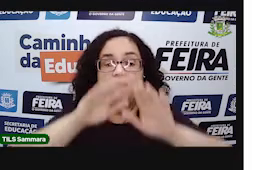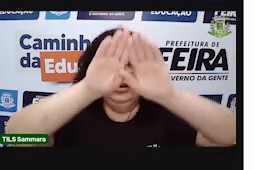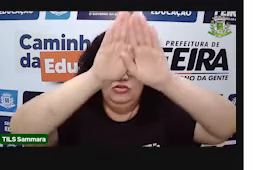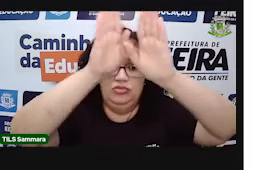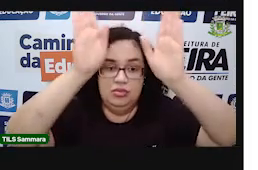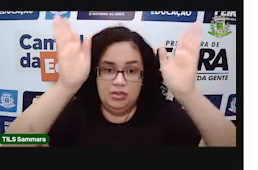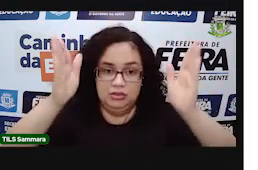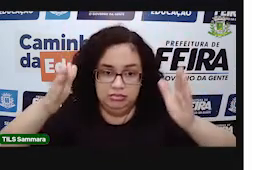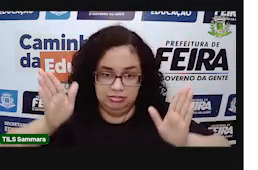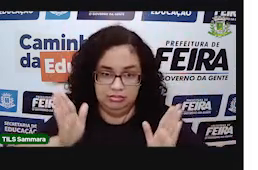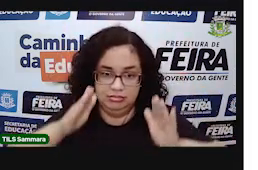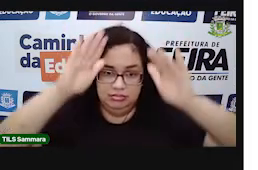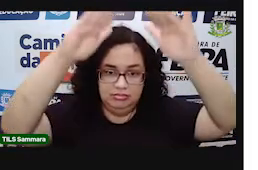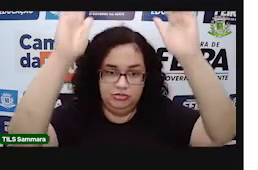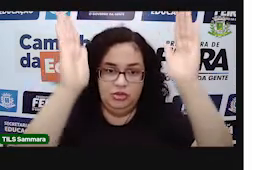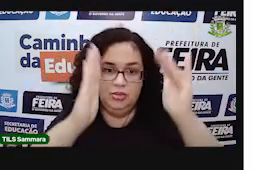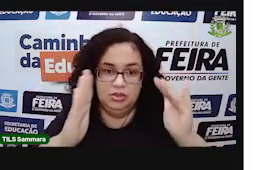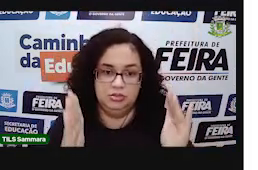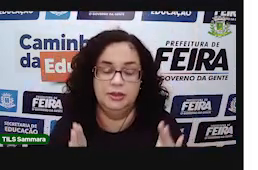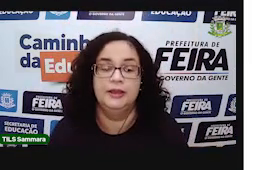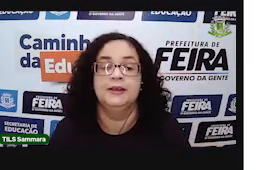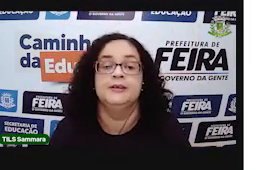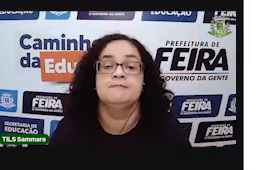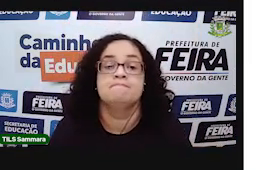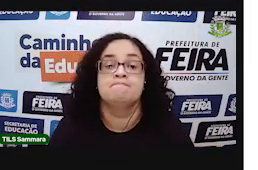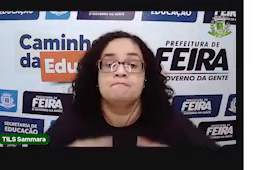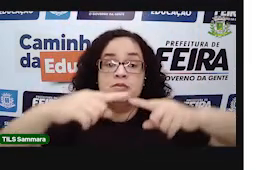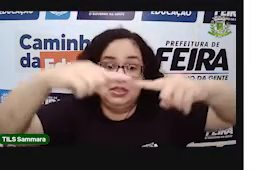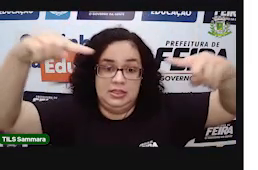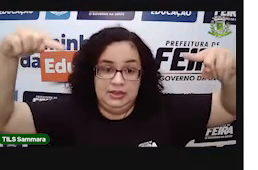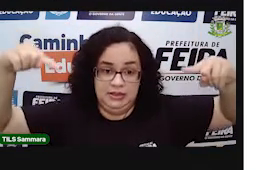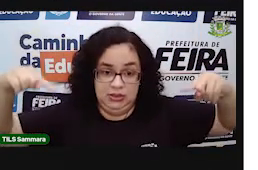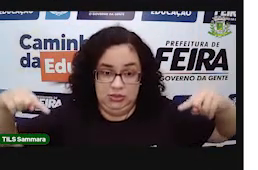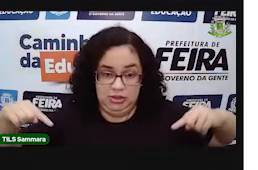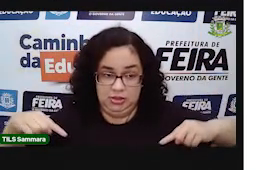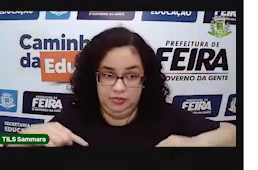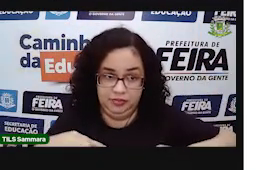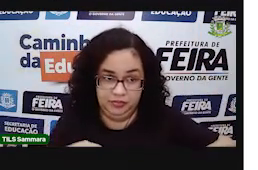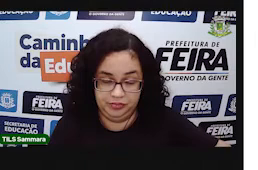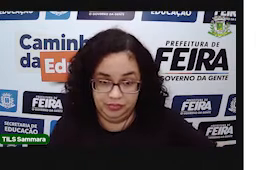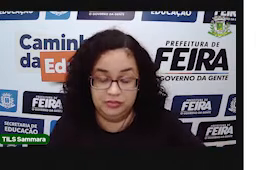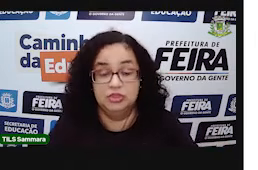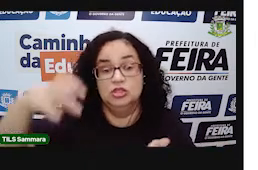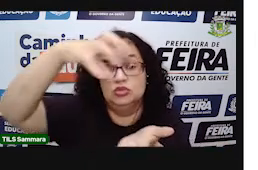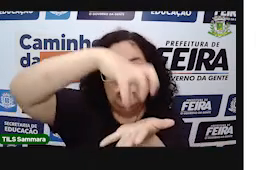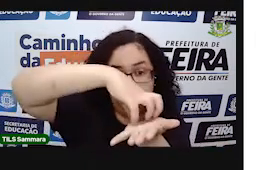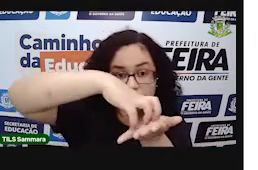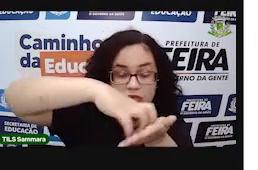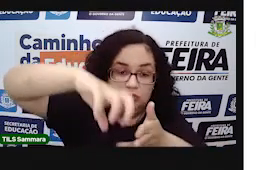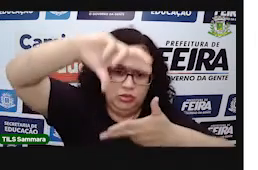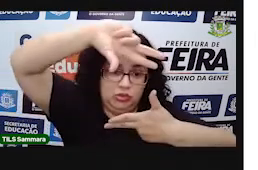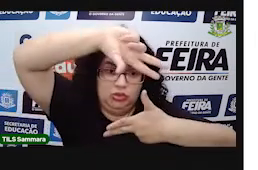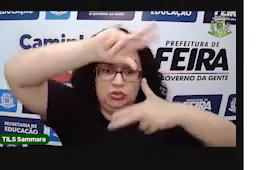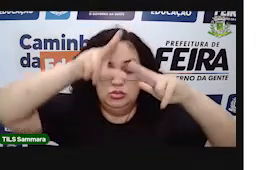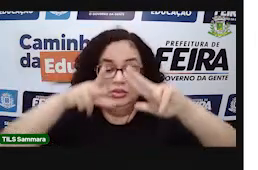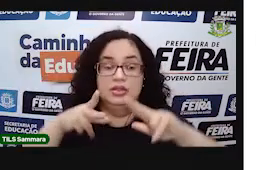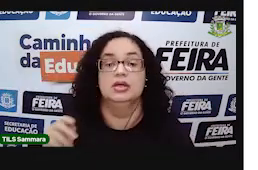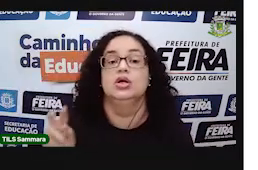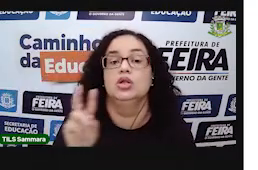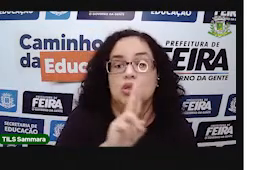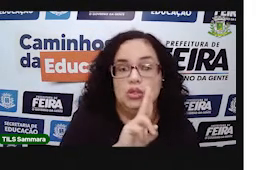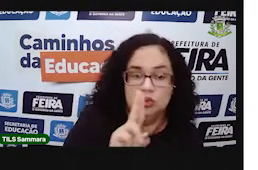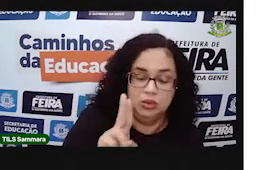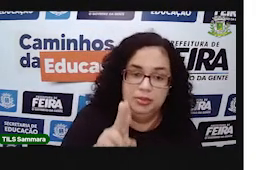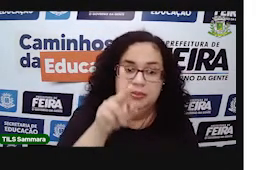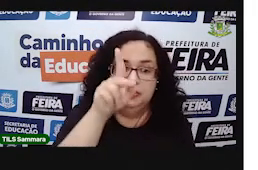formatos retangulares, esses objetos, esses sólidos geométricos, são chamados